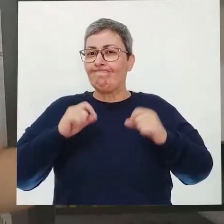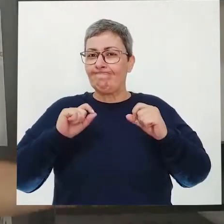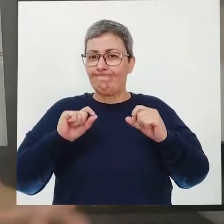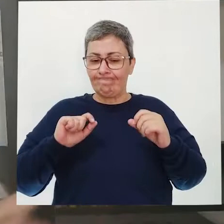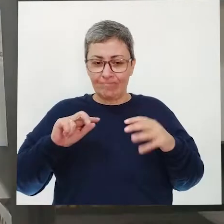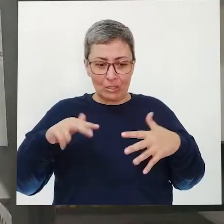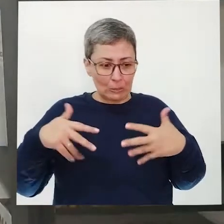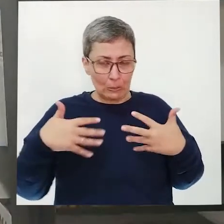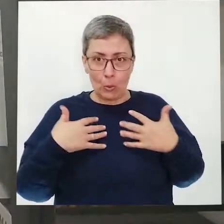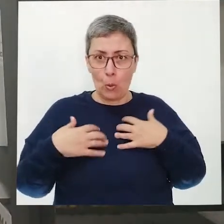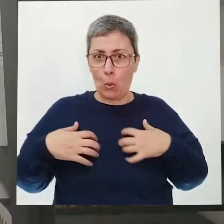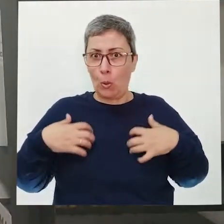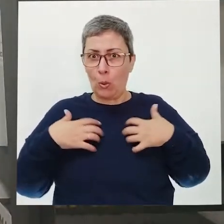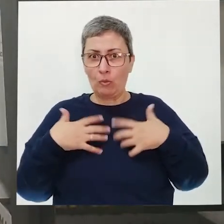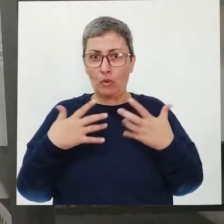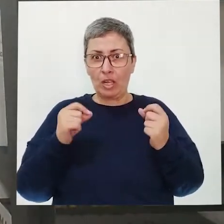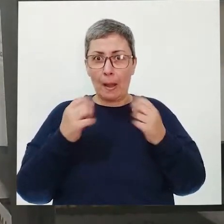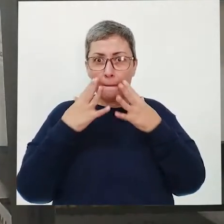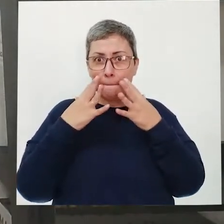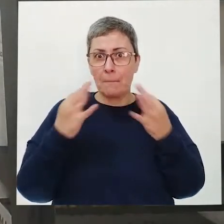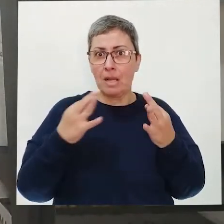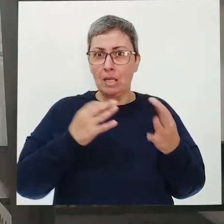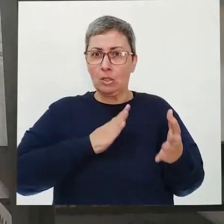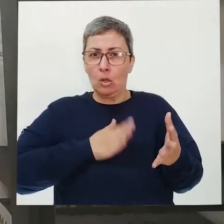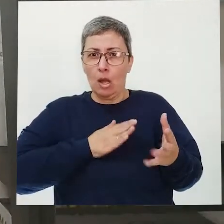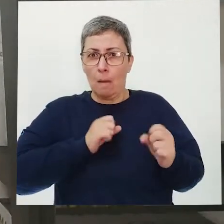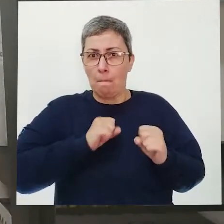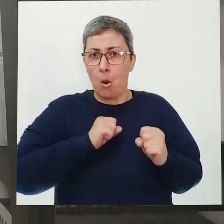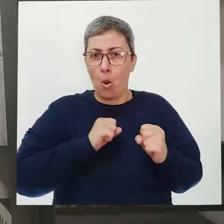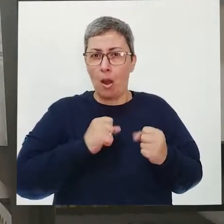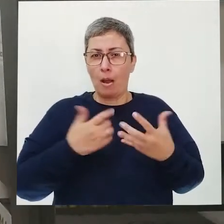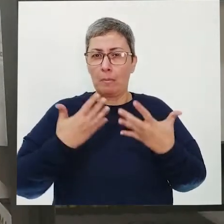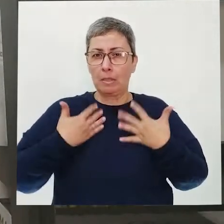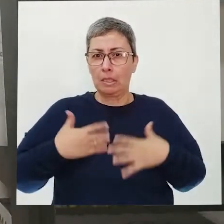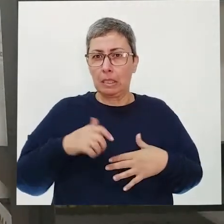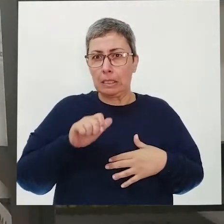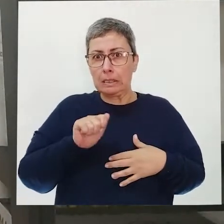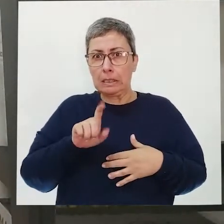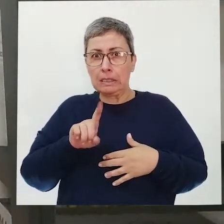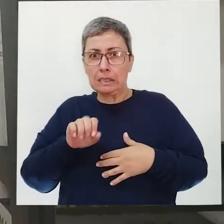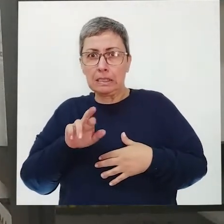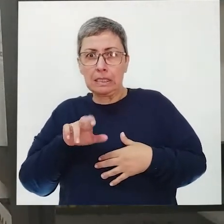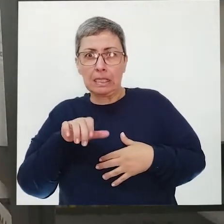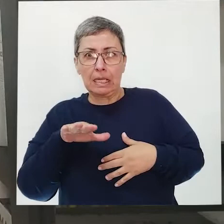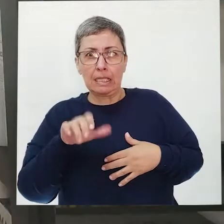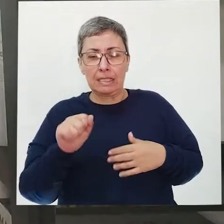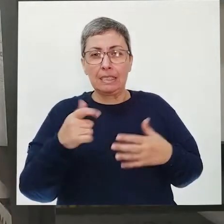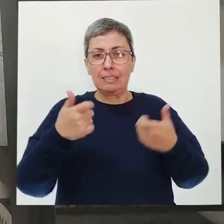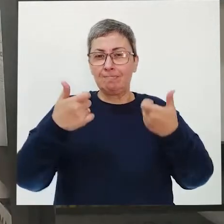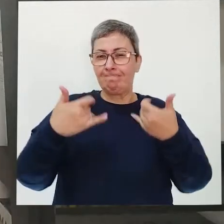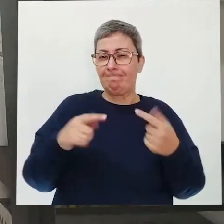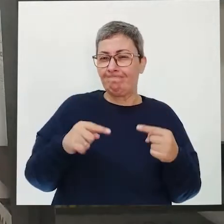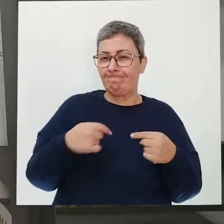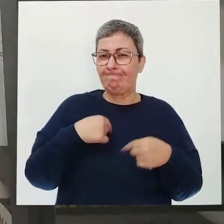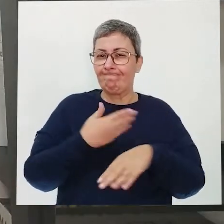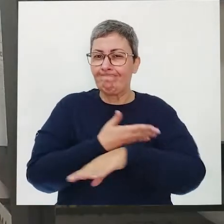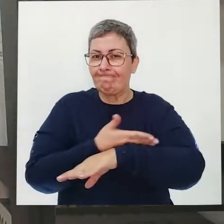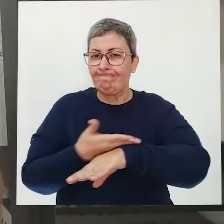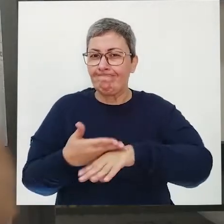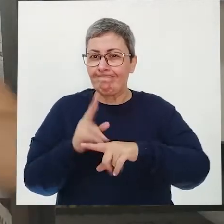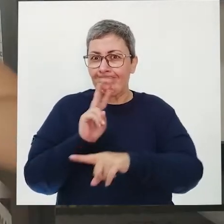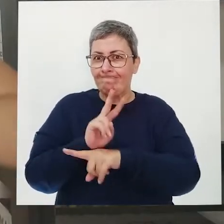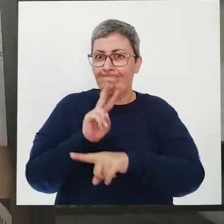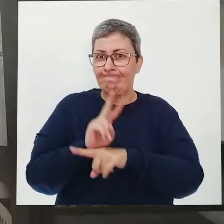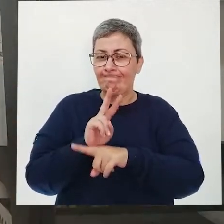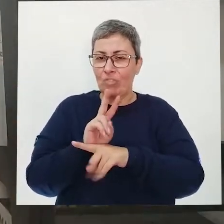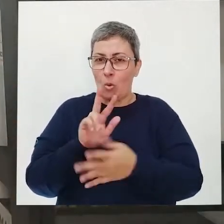reage de alguma forma, ele fica alerta, coração dispara, dá aquela adrenalina, como a gente costuma dizer, né? E nos protegemos,